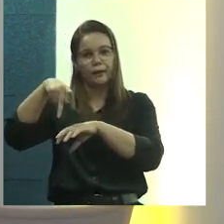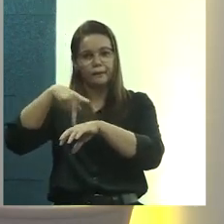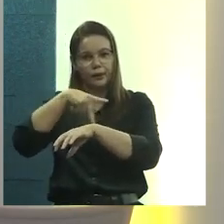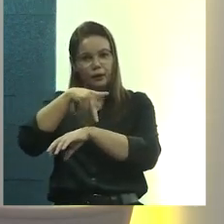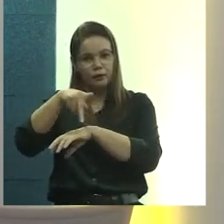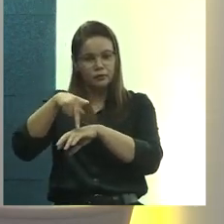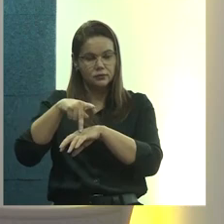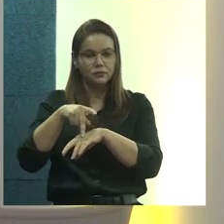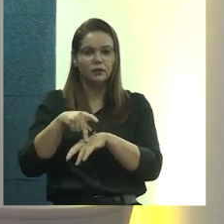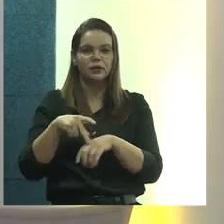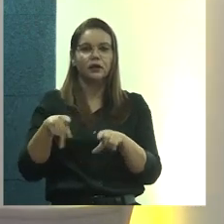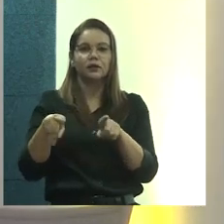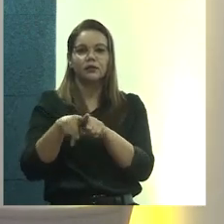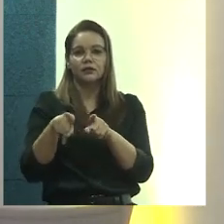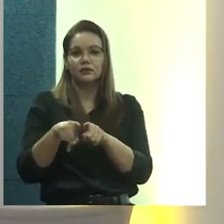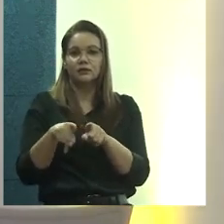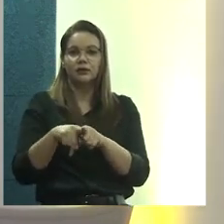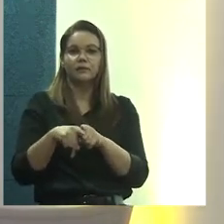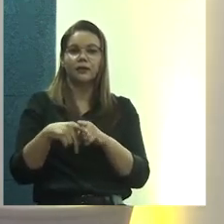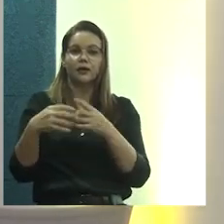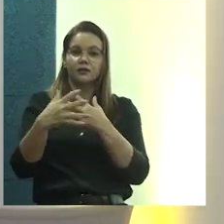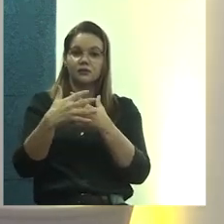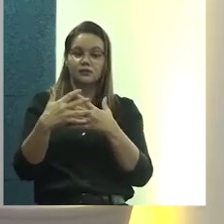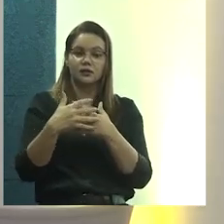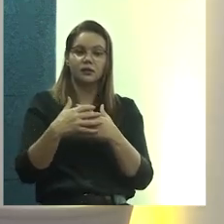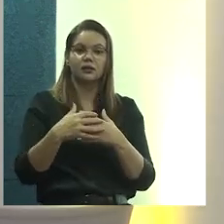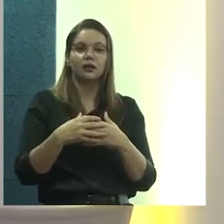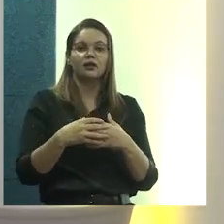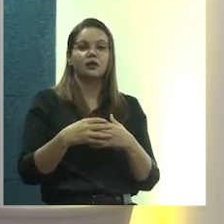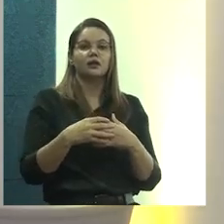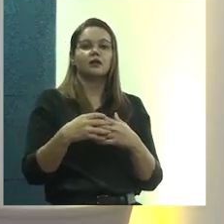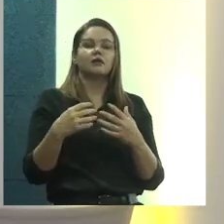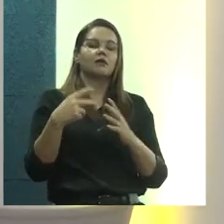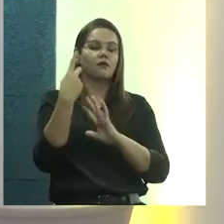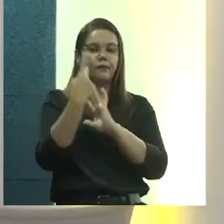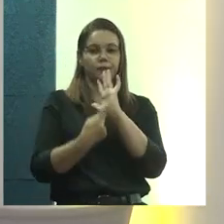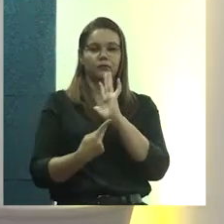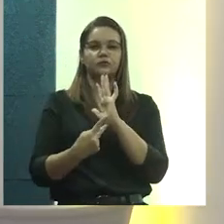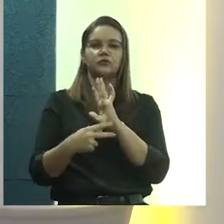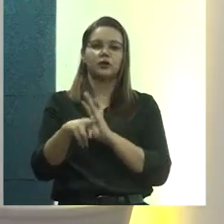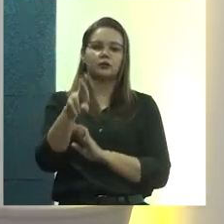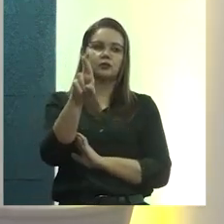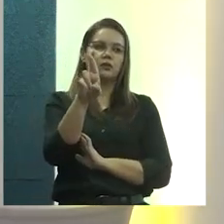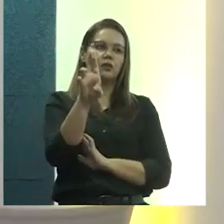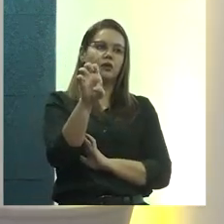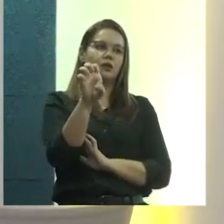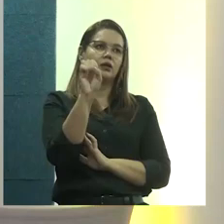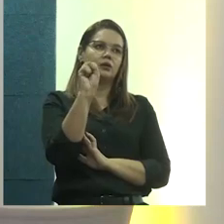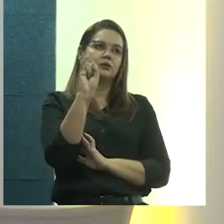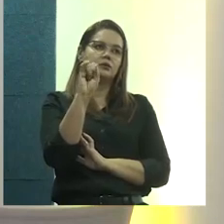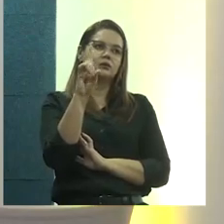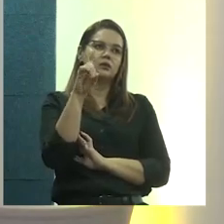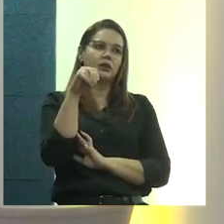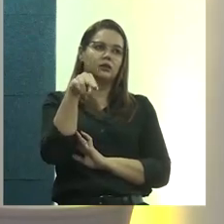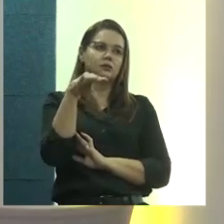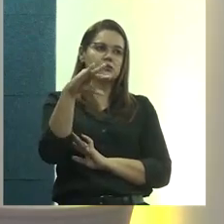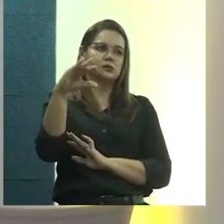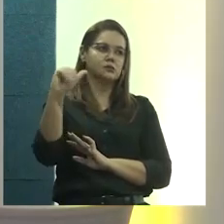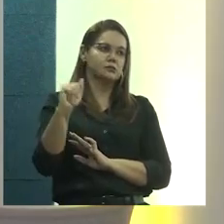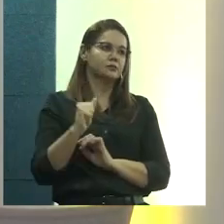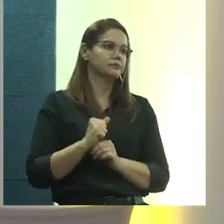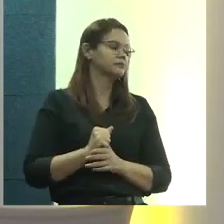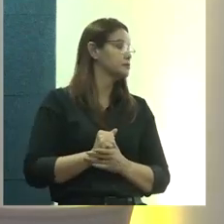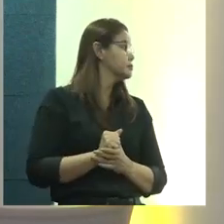tem o projeto, então, do AB Cidade, que é o nosso projeto de residência, né? O AB Cidade, então,